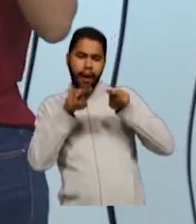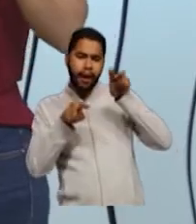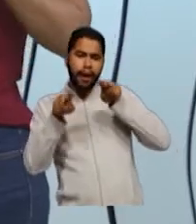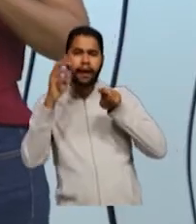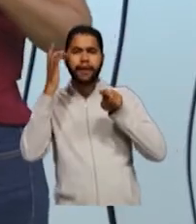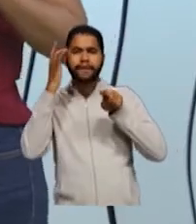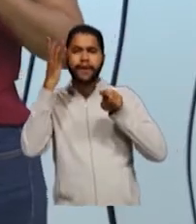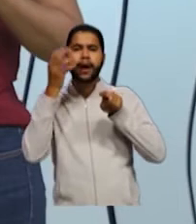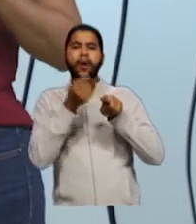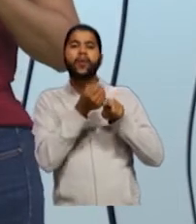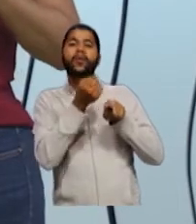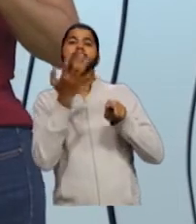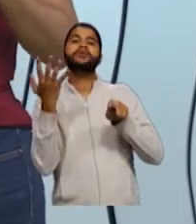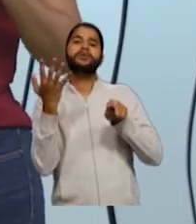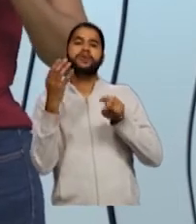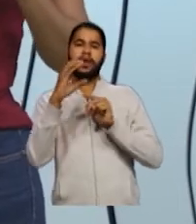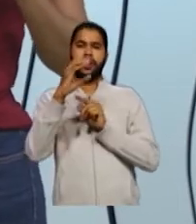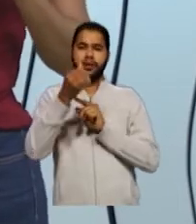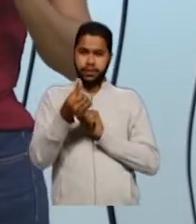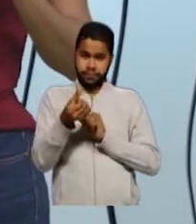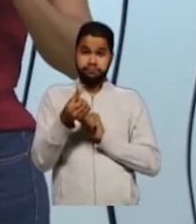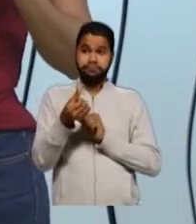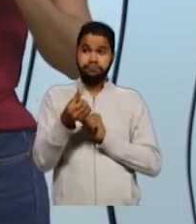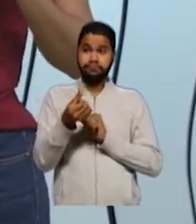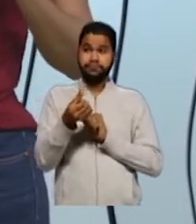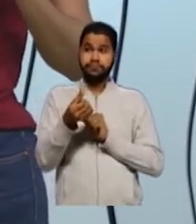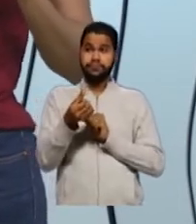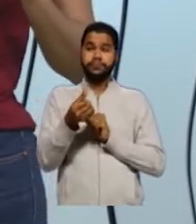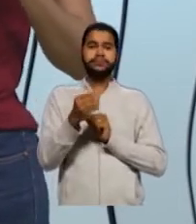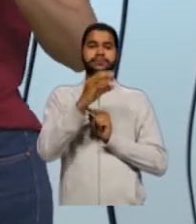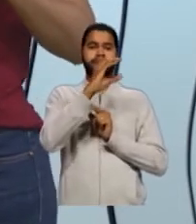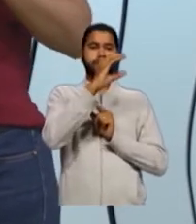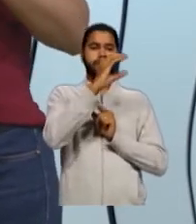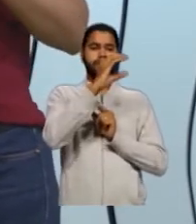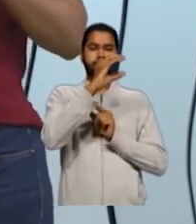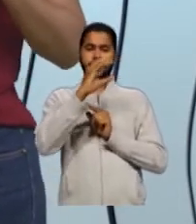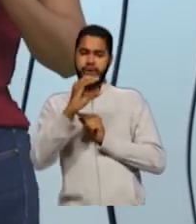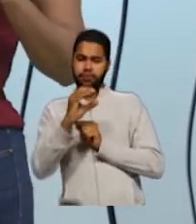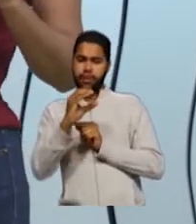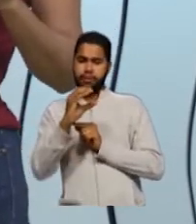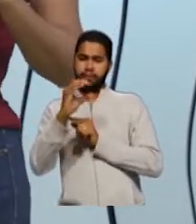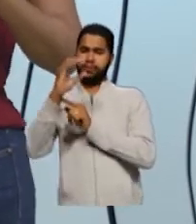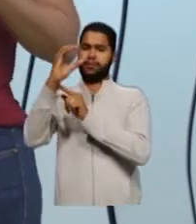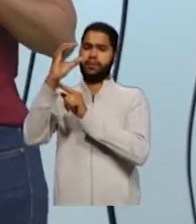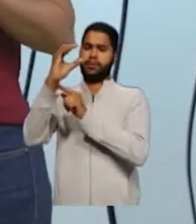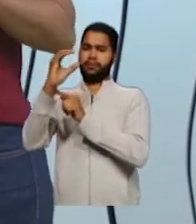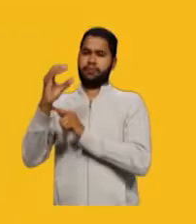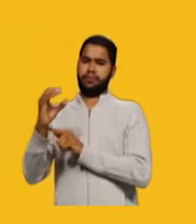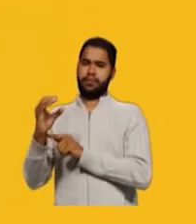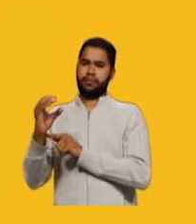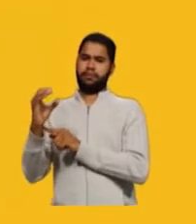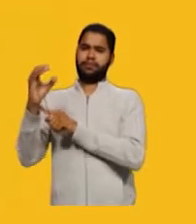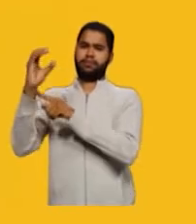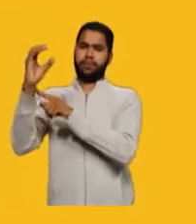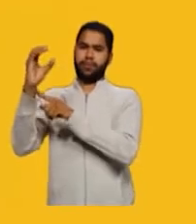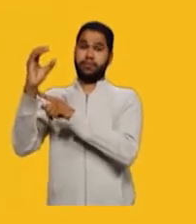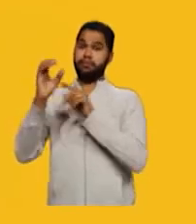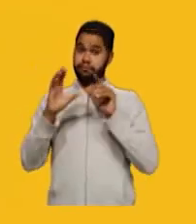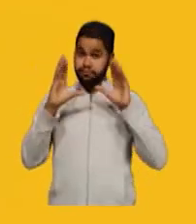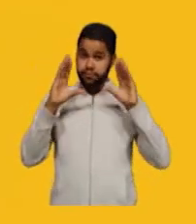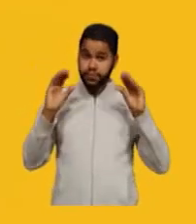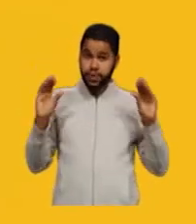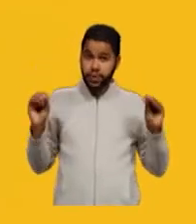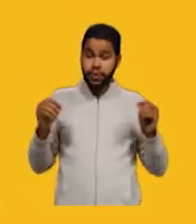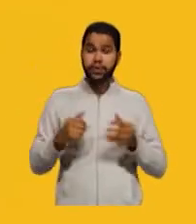quantidade de carbonos, ok? Então, eu vou colocar um carbono em cima, um carbono embaixo, um carbono em cima, um carbono embaixo, tranquilo?